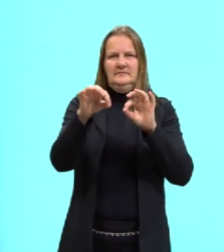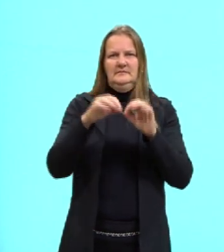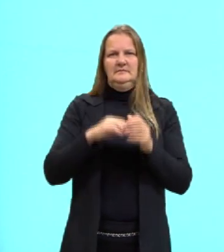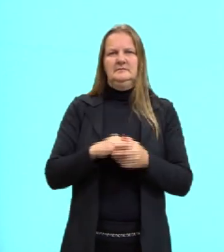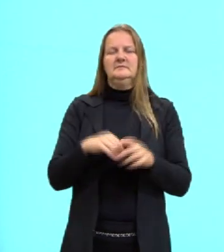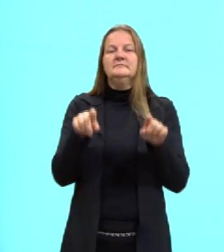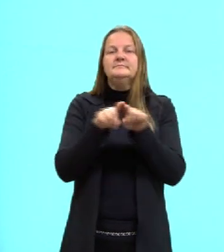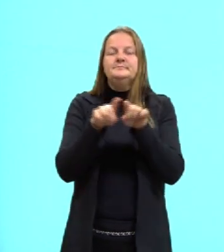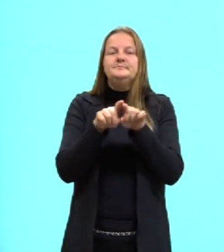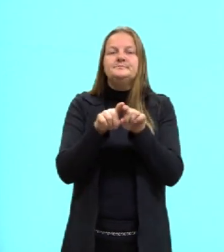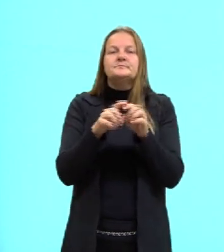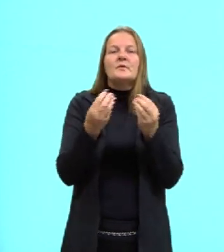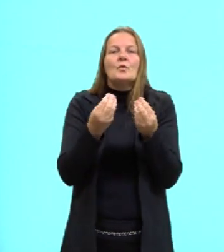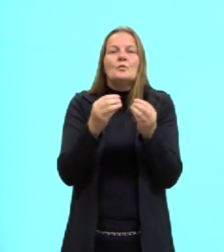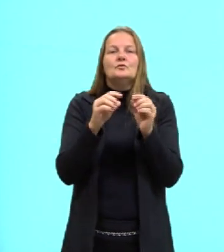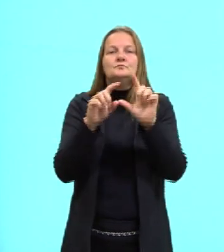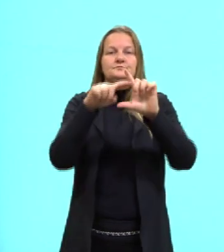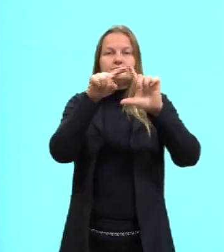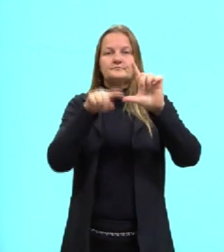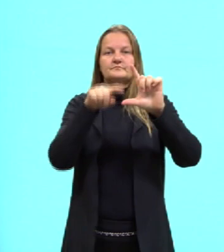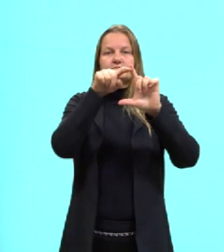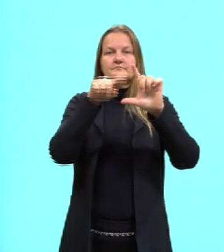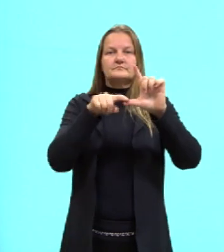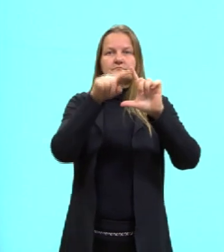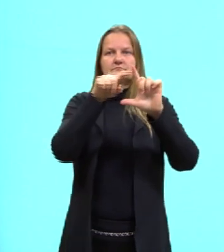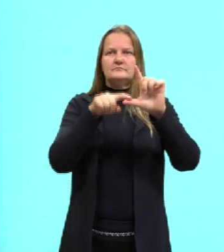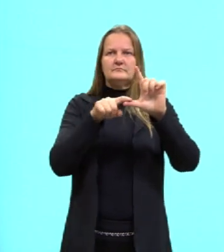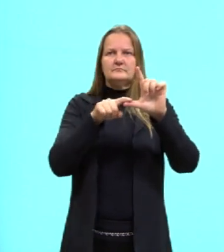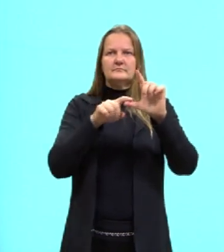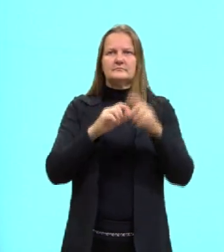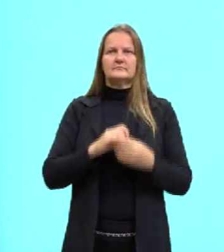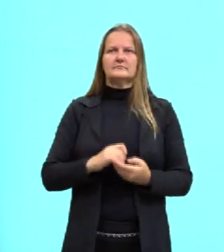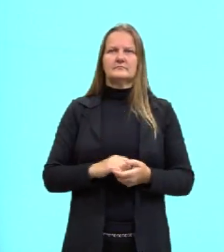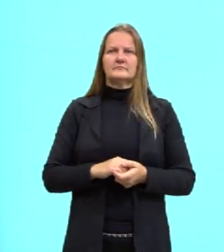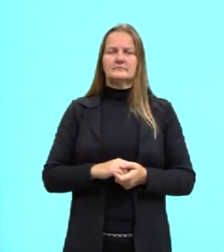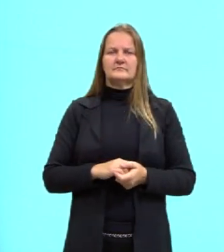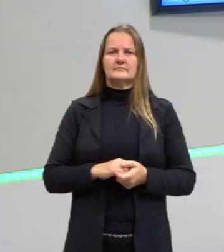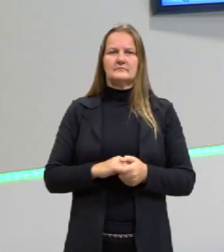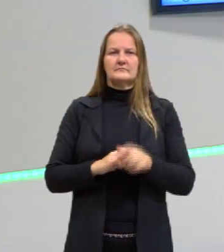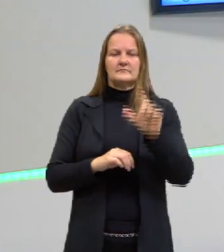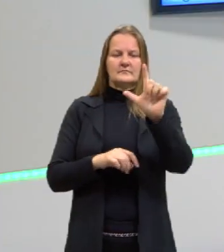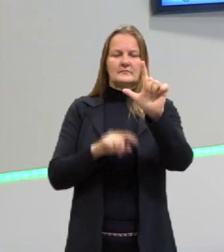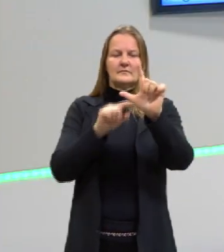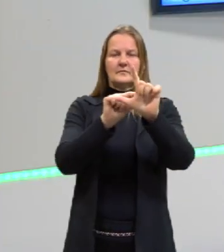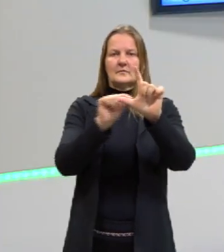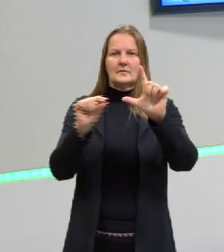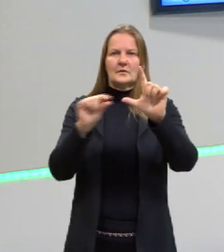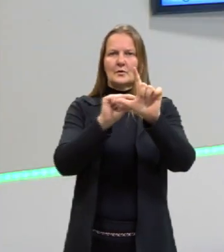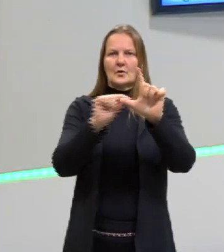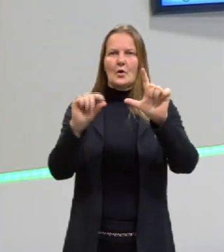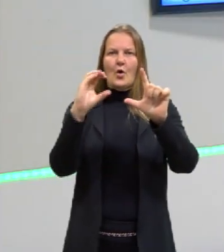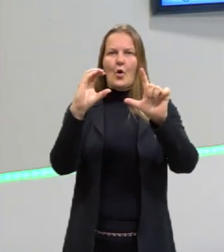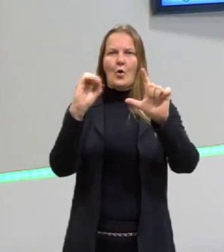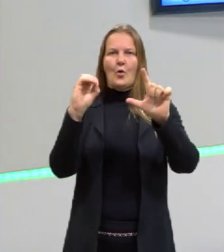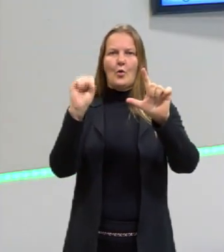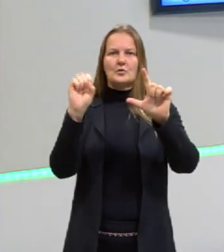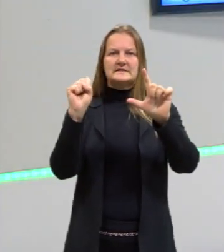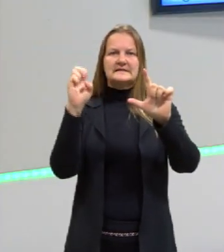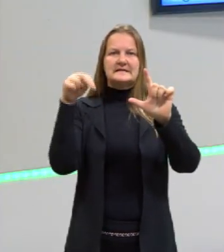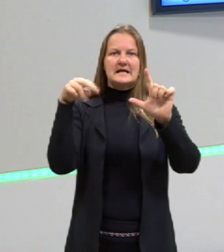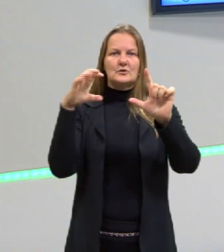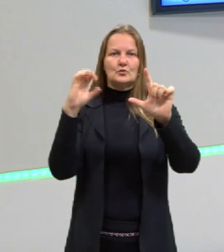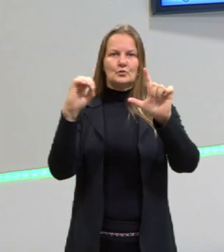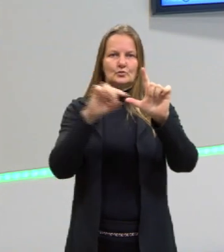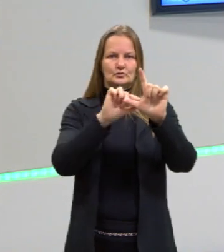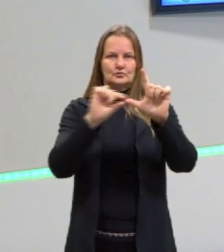E aqui, como a gente tem um ângulo, cosseno de teta. Cosseno desse ângulo. Como acontece muito, também nas